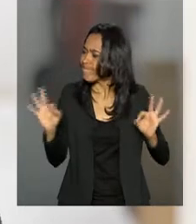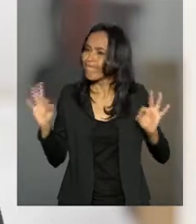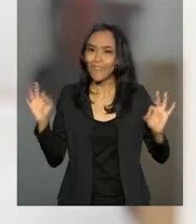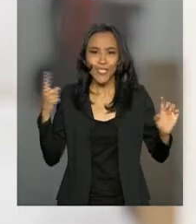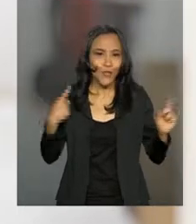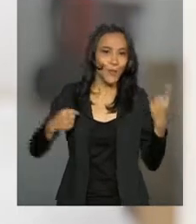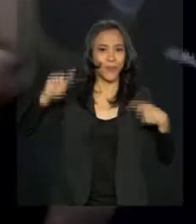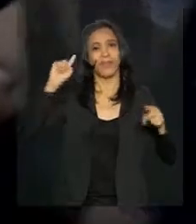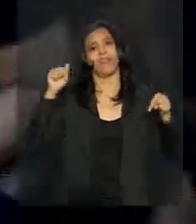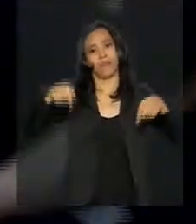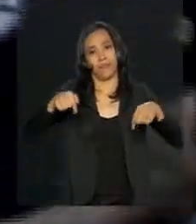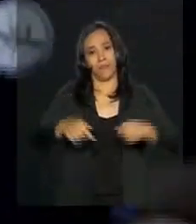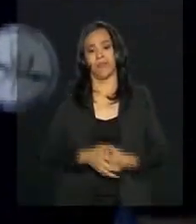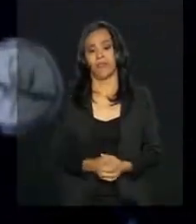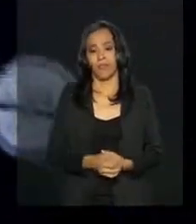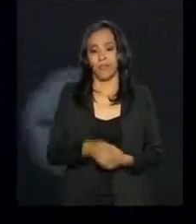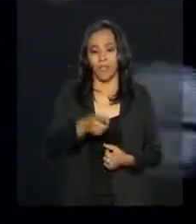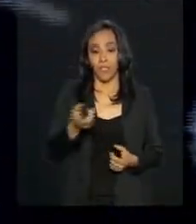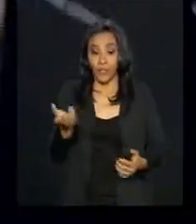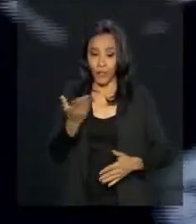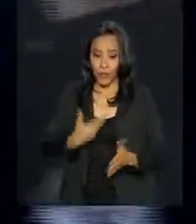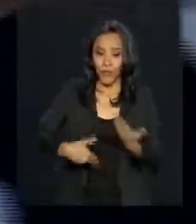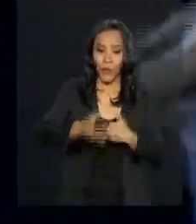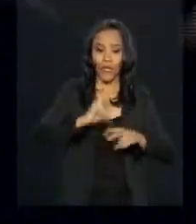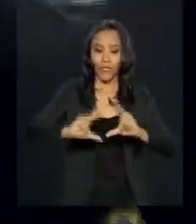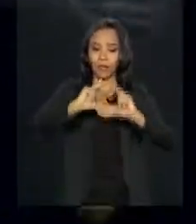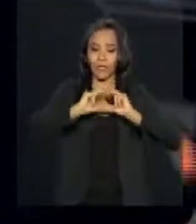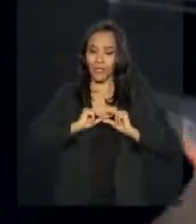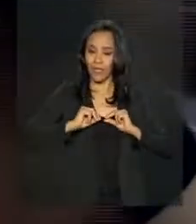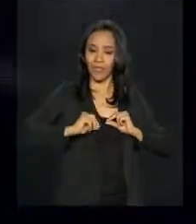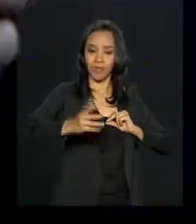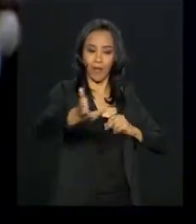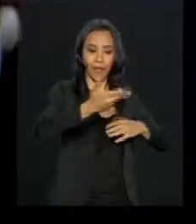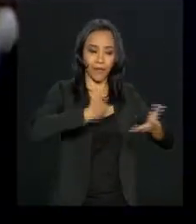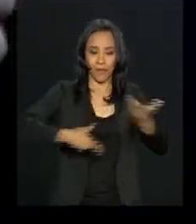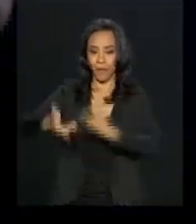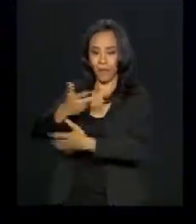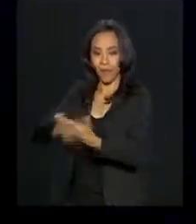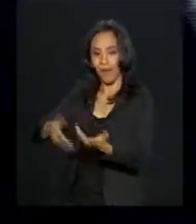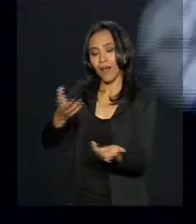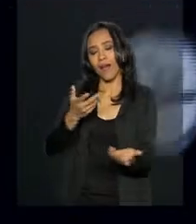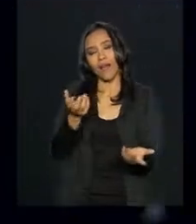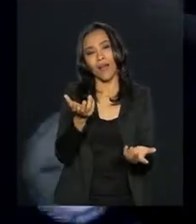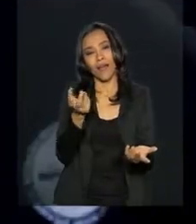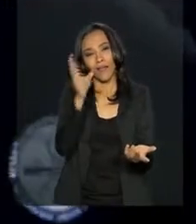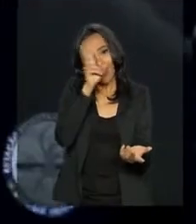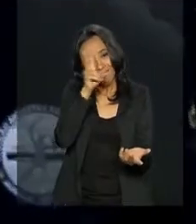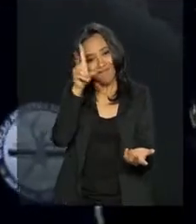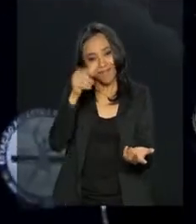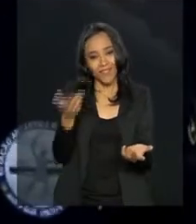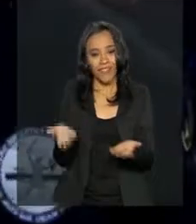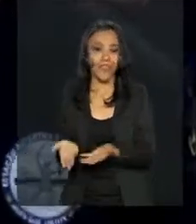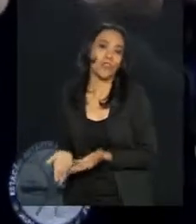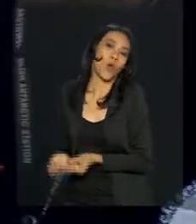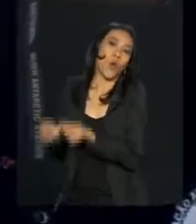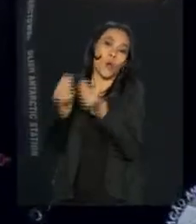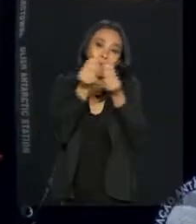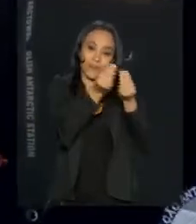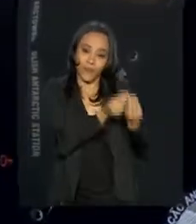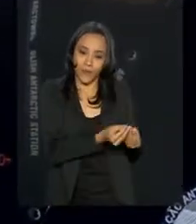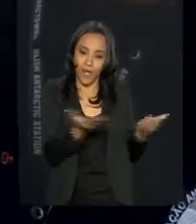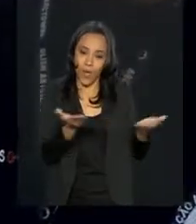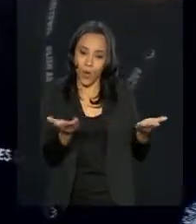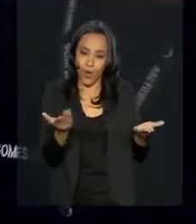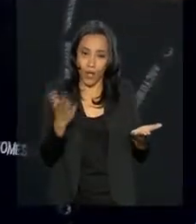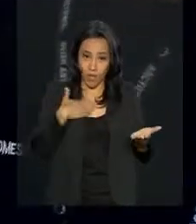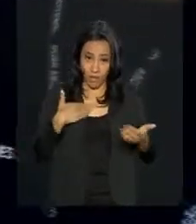sucesso nesse sentido. Uma troca de presentes informal ajuda a marcar a passagem de comando. Eu vou passar as mãos aqui do